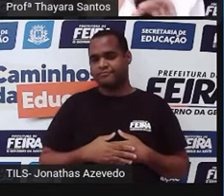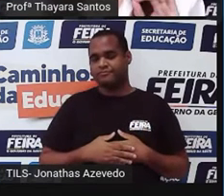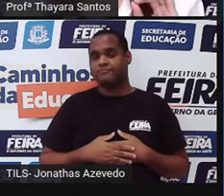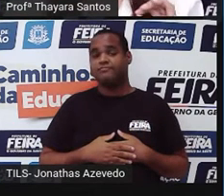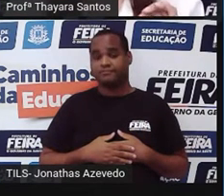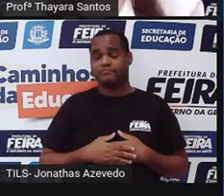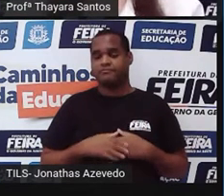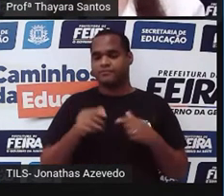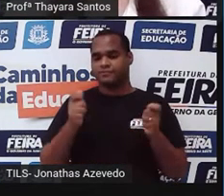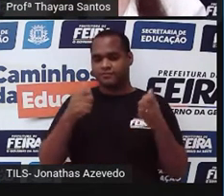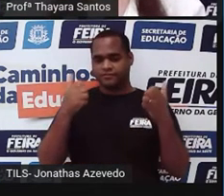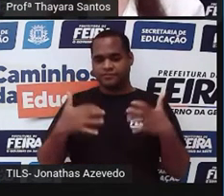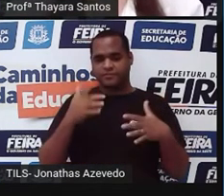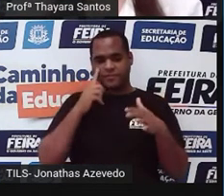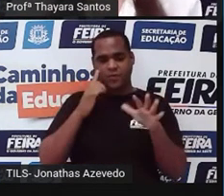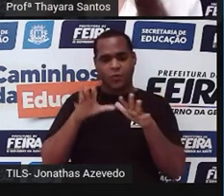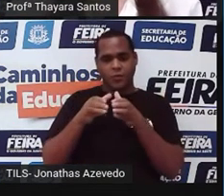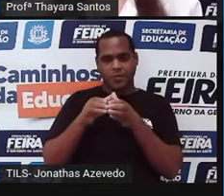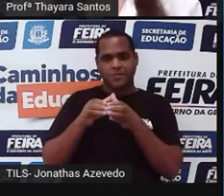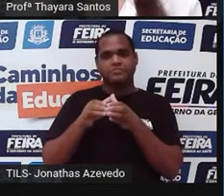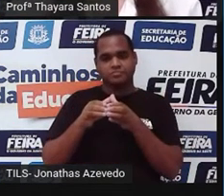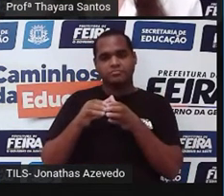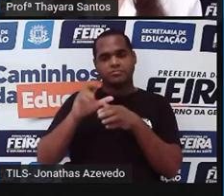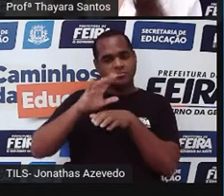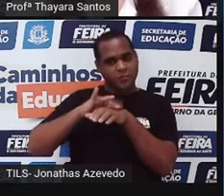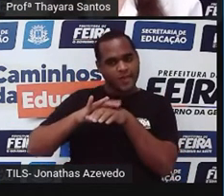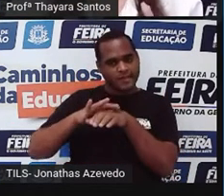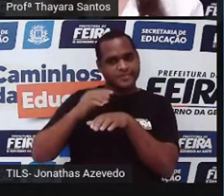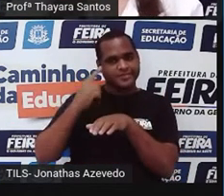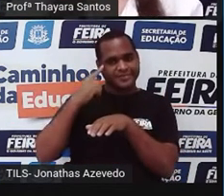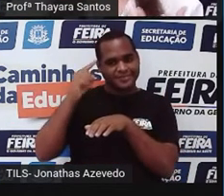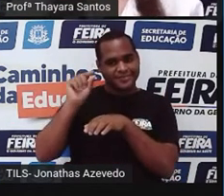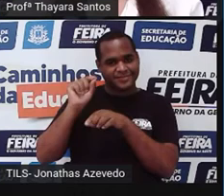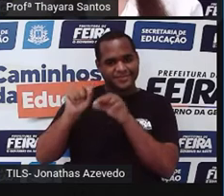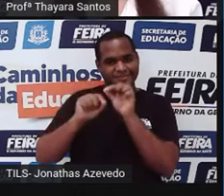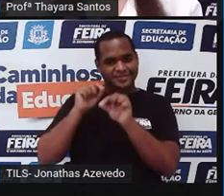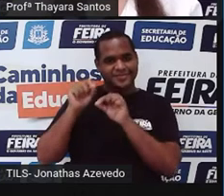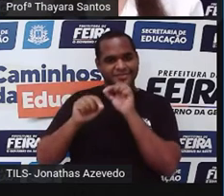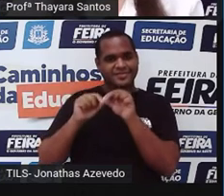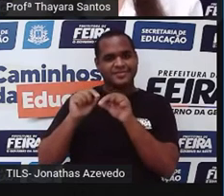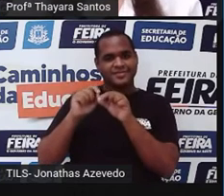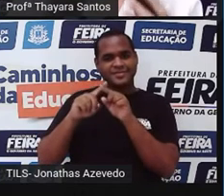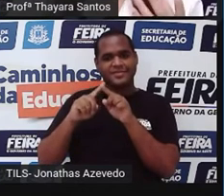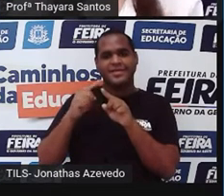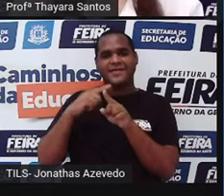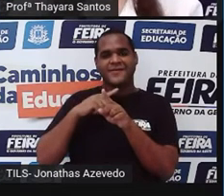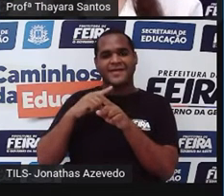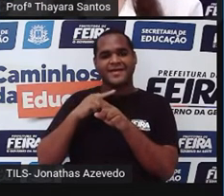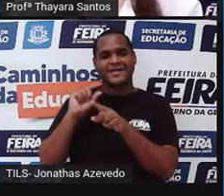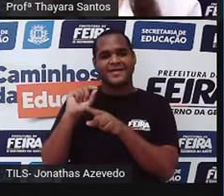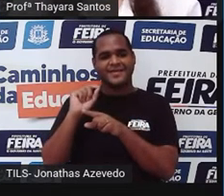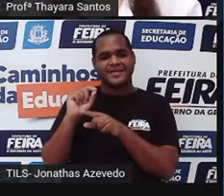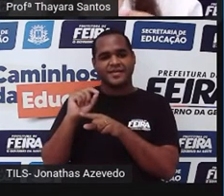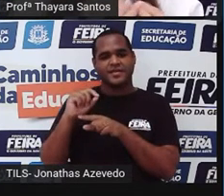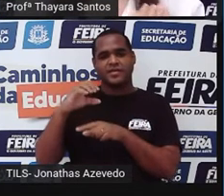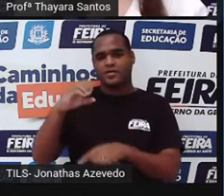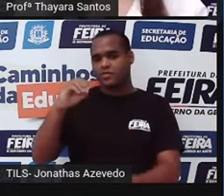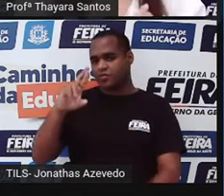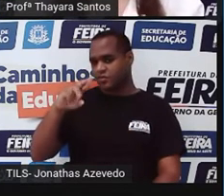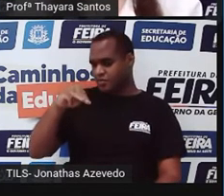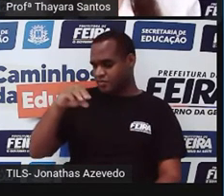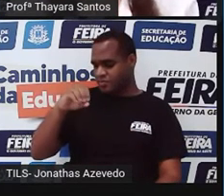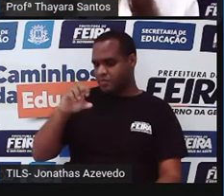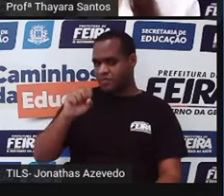A gente tem um segundo grupo de doenças genéticas, que são as cromossômicas. Nesse caso, não é um